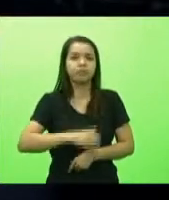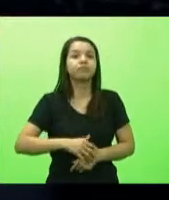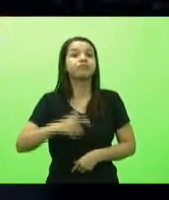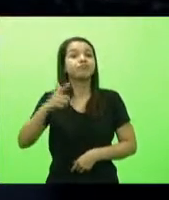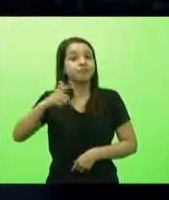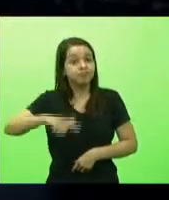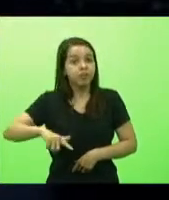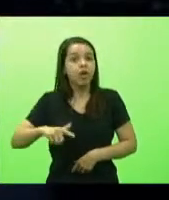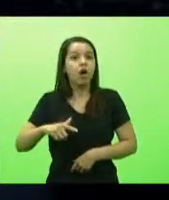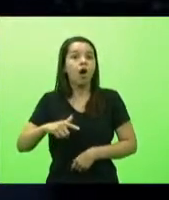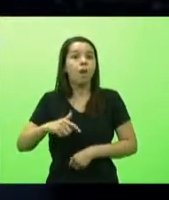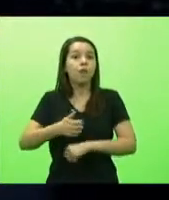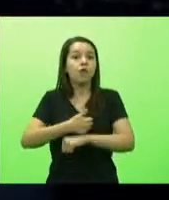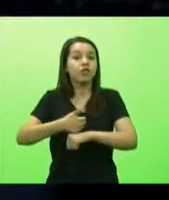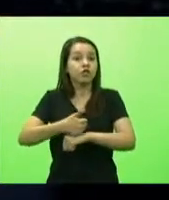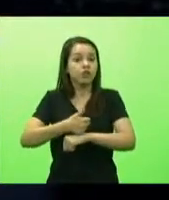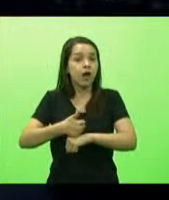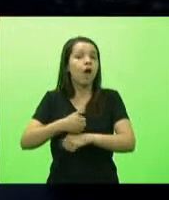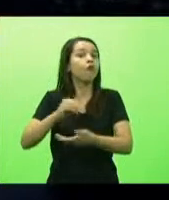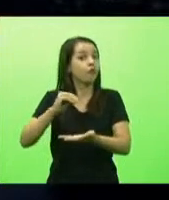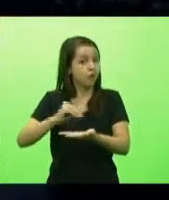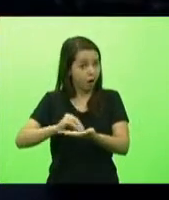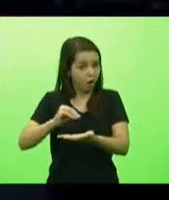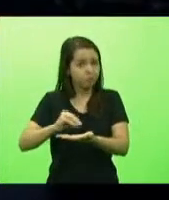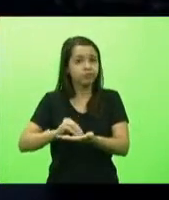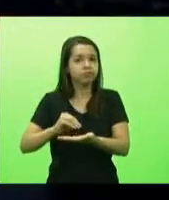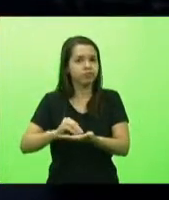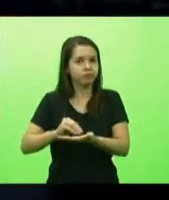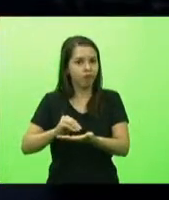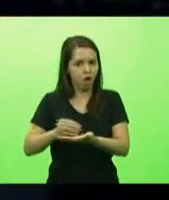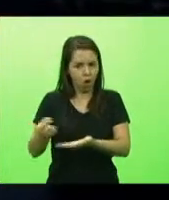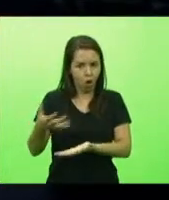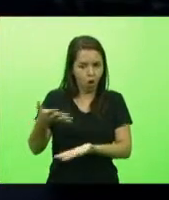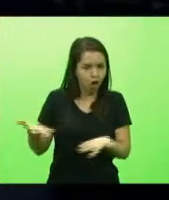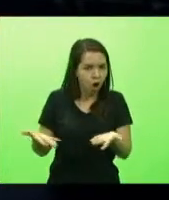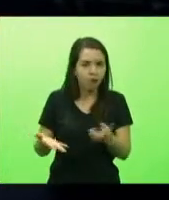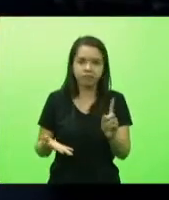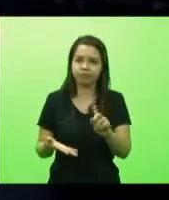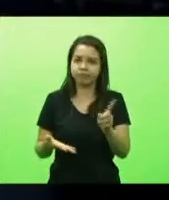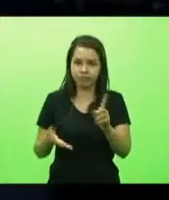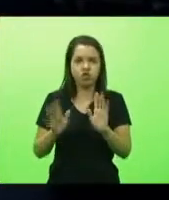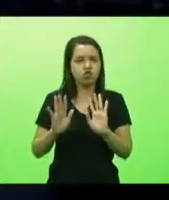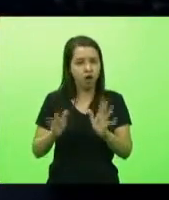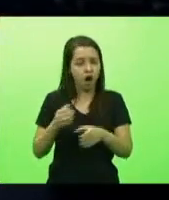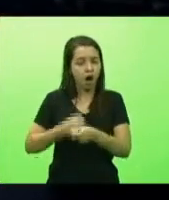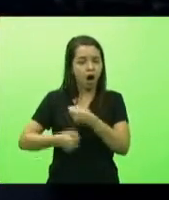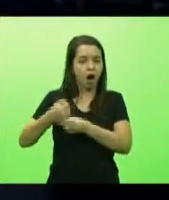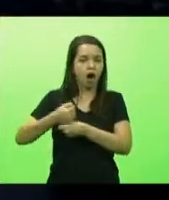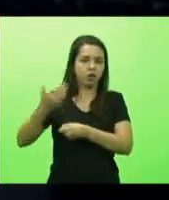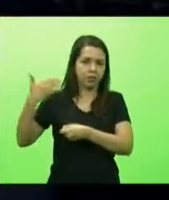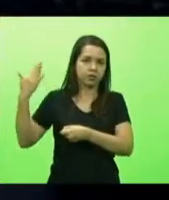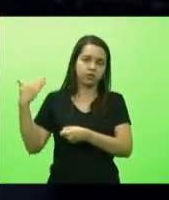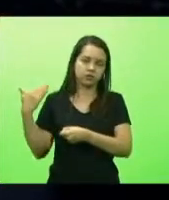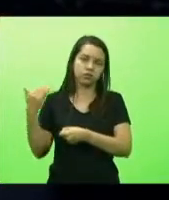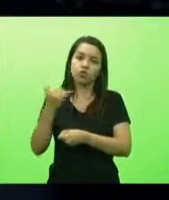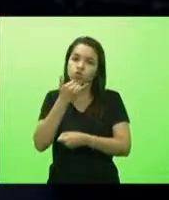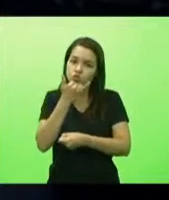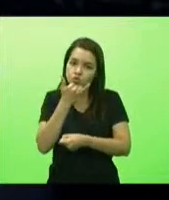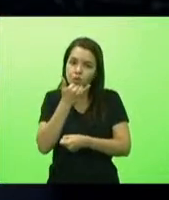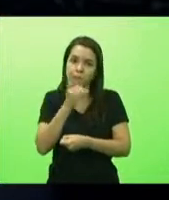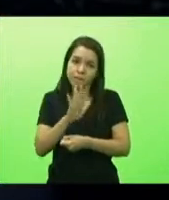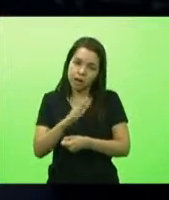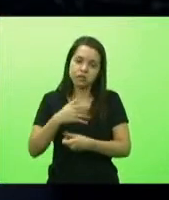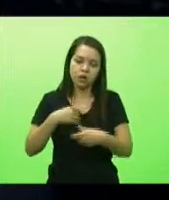já vem ainda do ano passado então me perdoe mas eu tenho que falar de Chapecó porque de